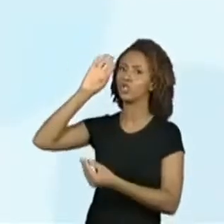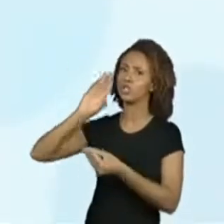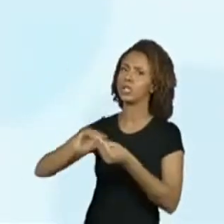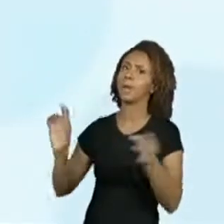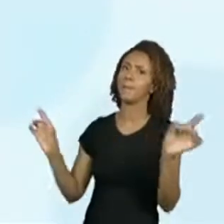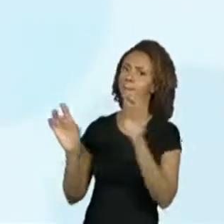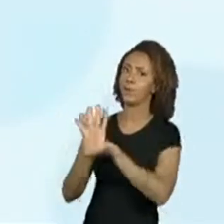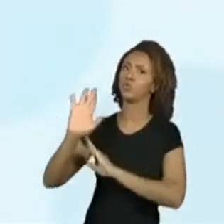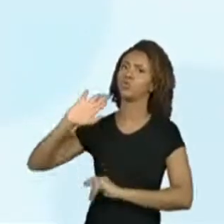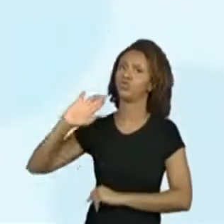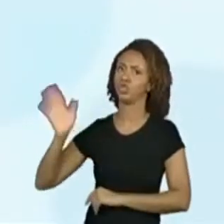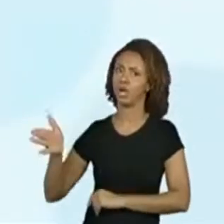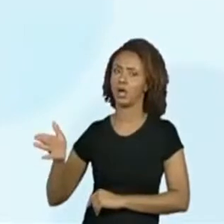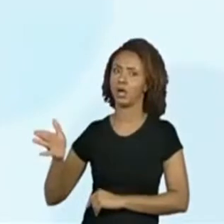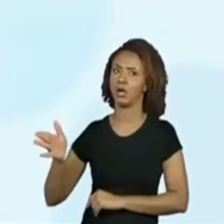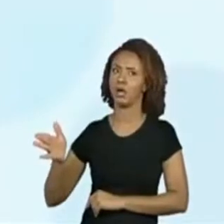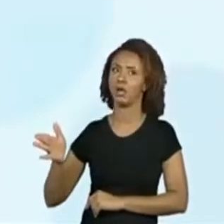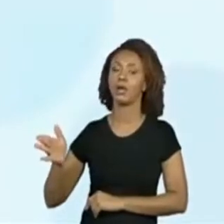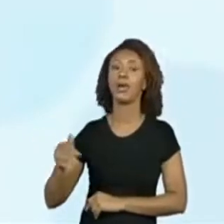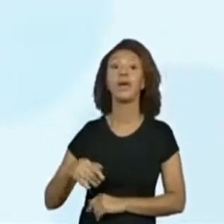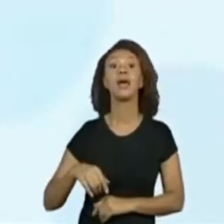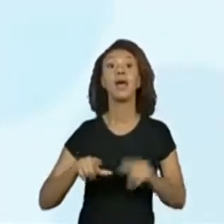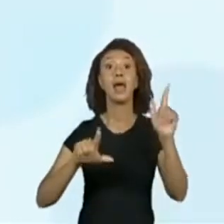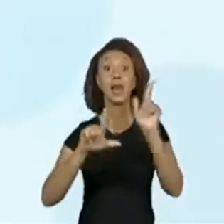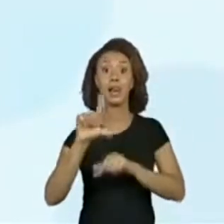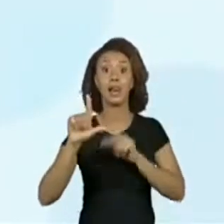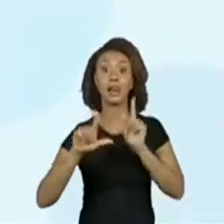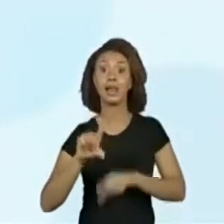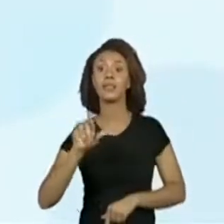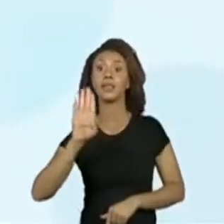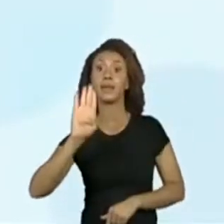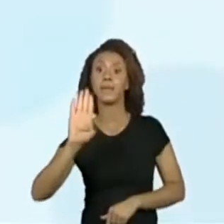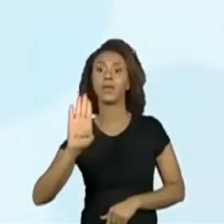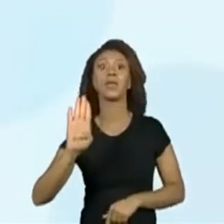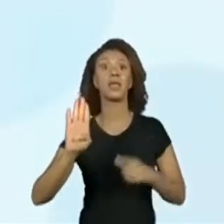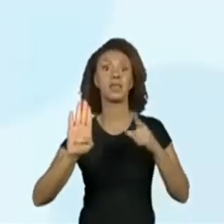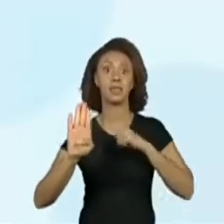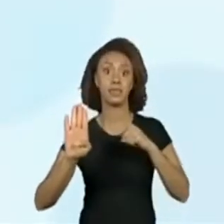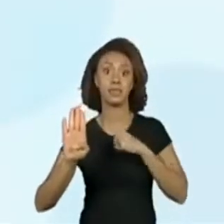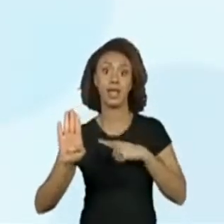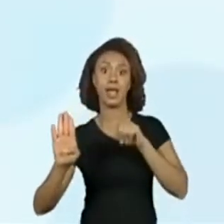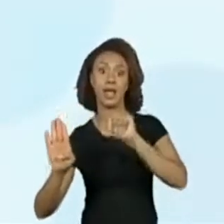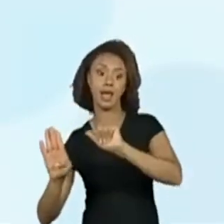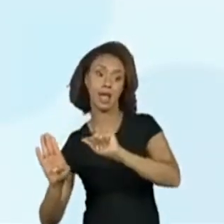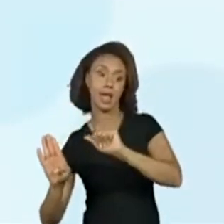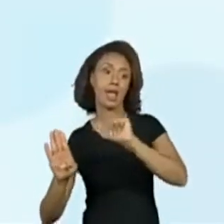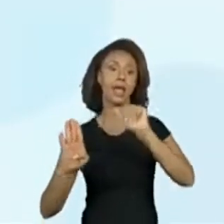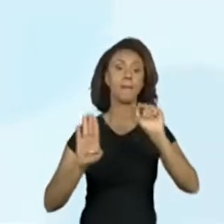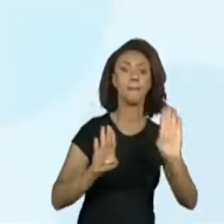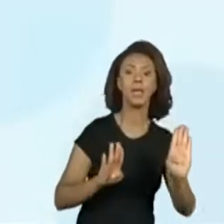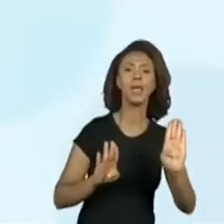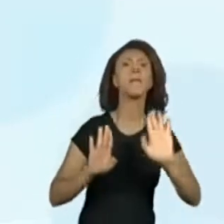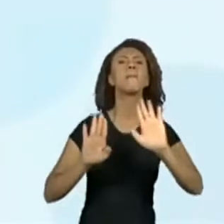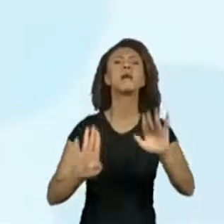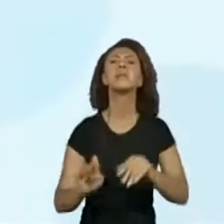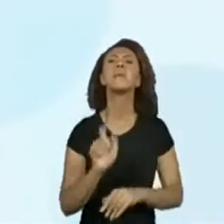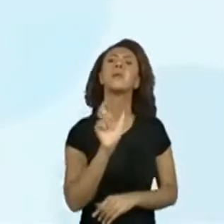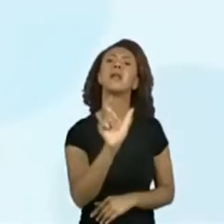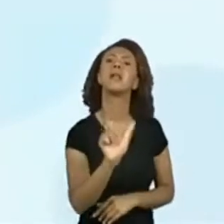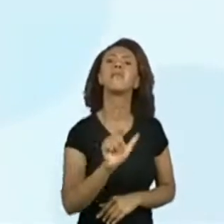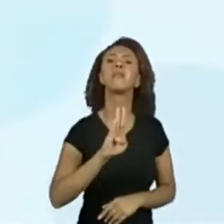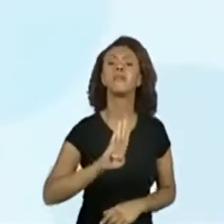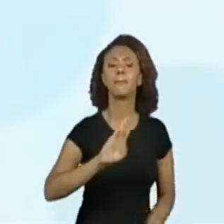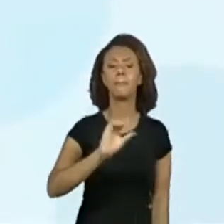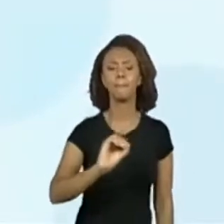letra B. Letra B, a segunda letra do alfabeto. B. A segunda. Mas, ó, boliche. Qual a próxima